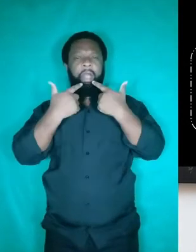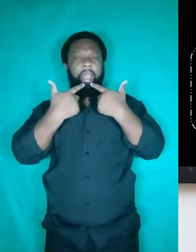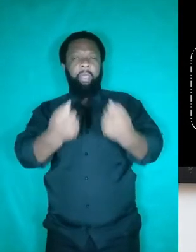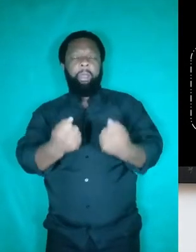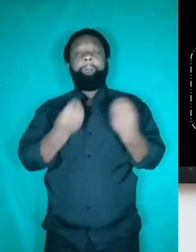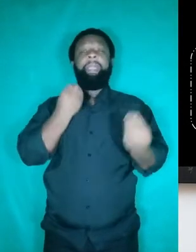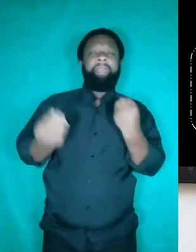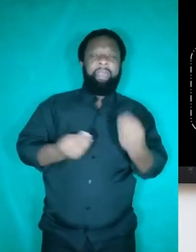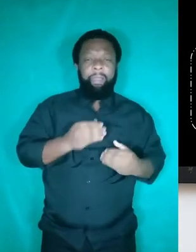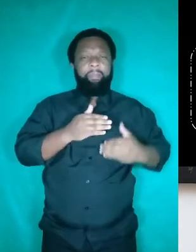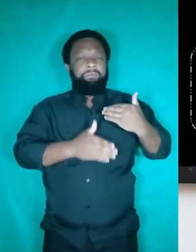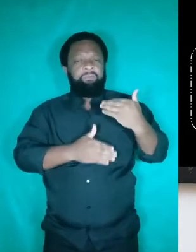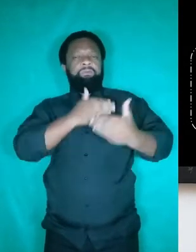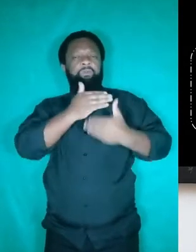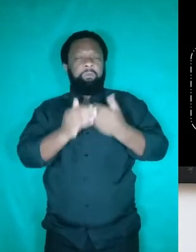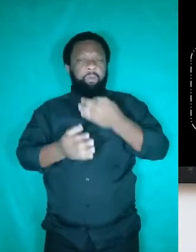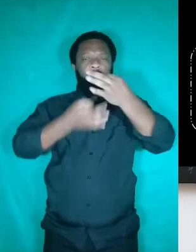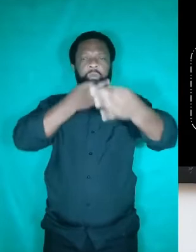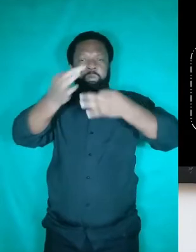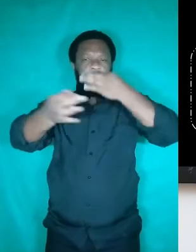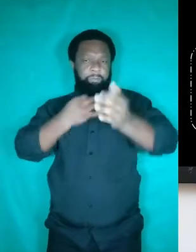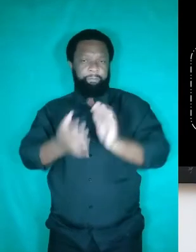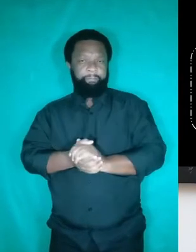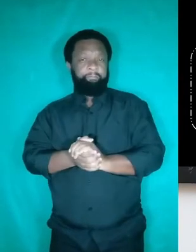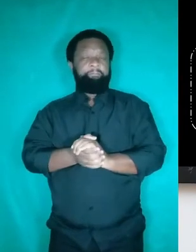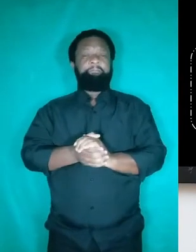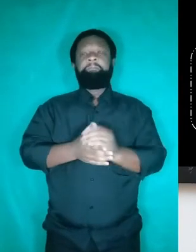construção da argumentação. Traduzindo,